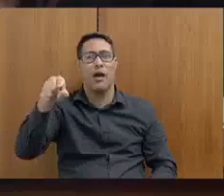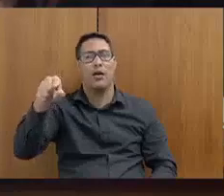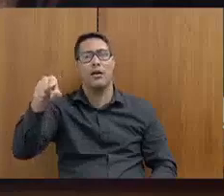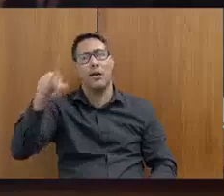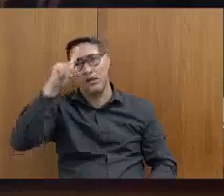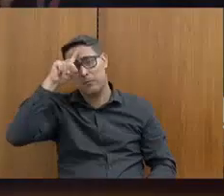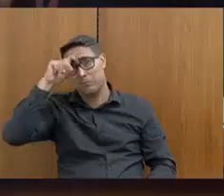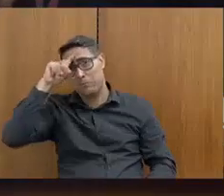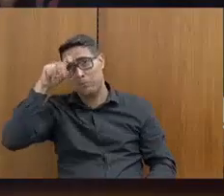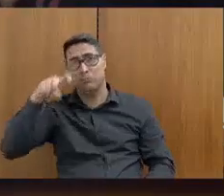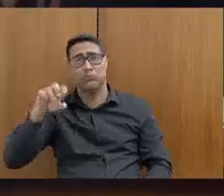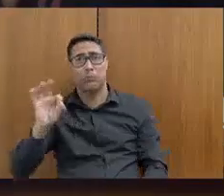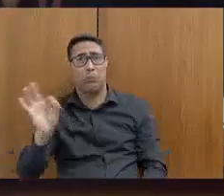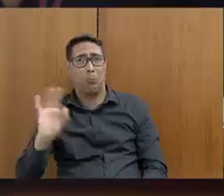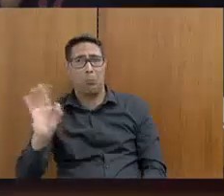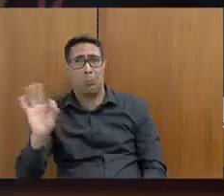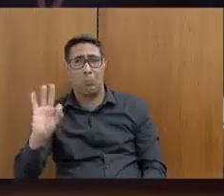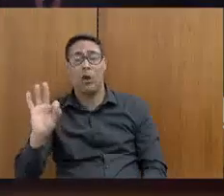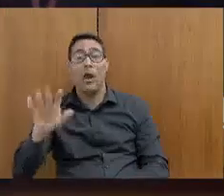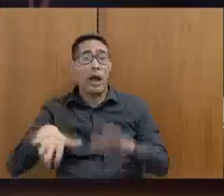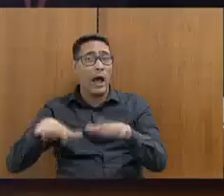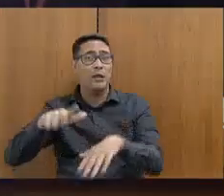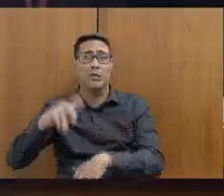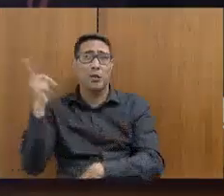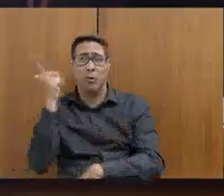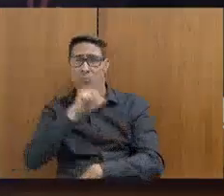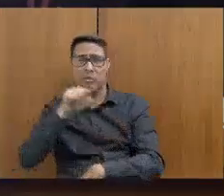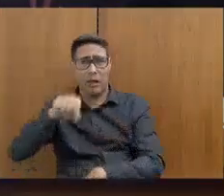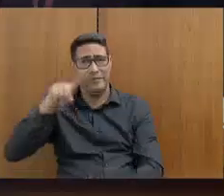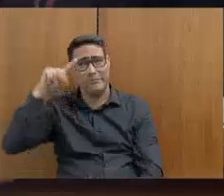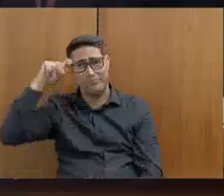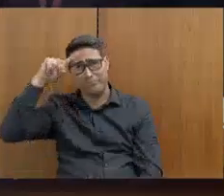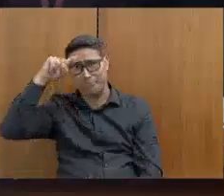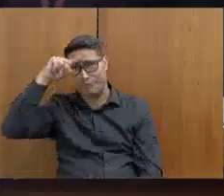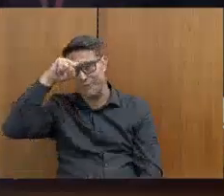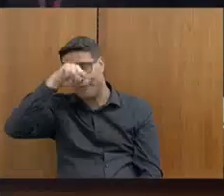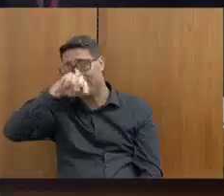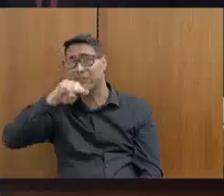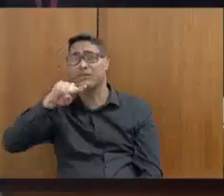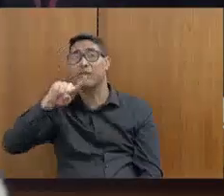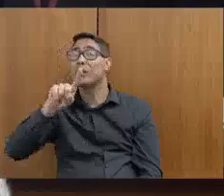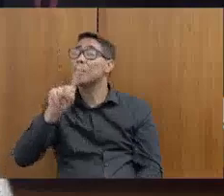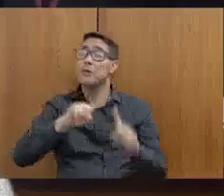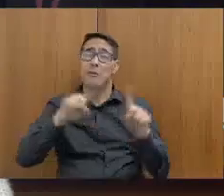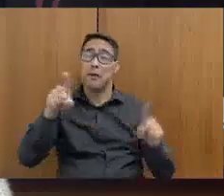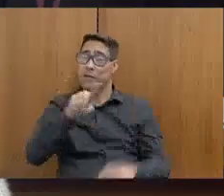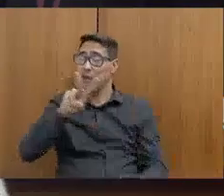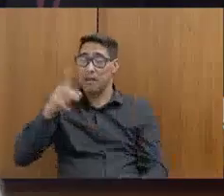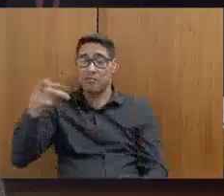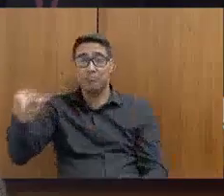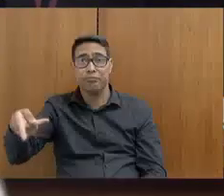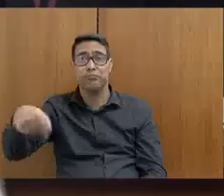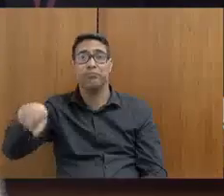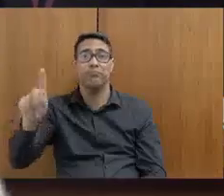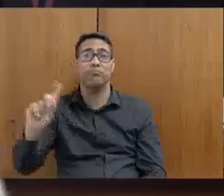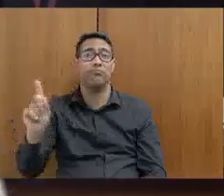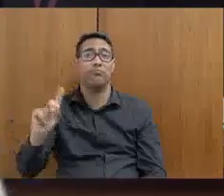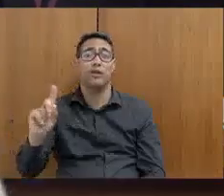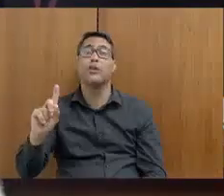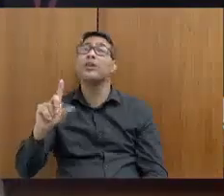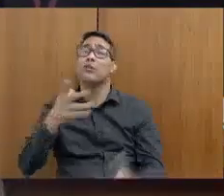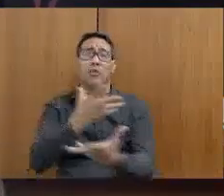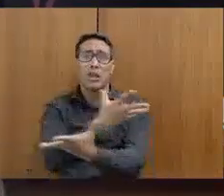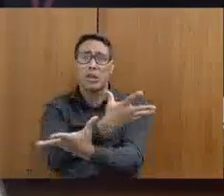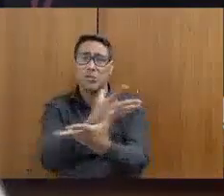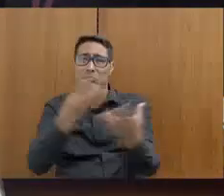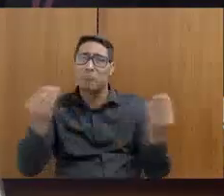um atendimento que é raro conseguir. Então, uma série de outras violações acontecem dentro do sistema